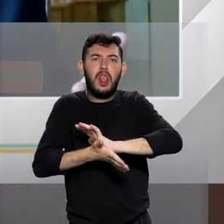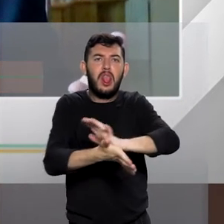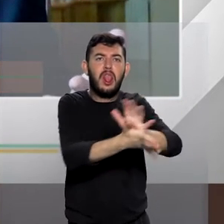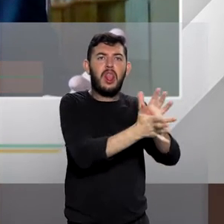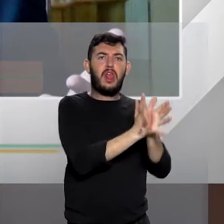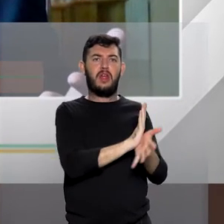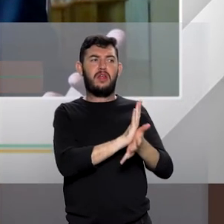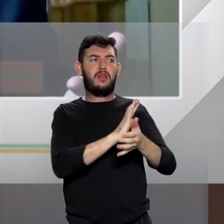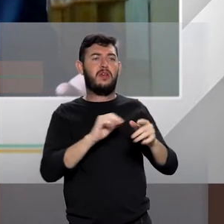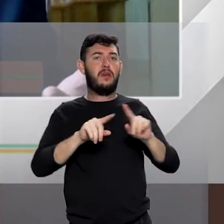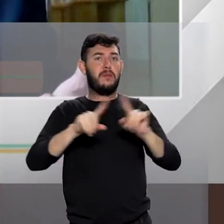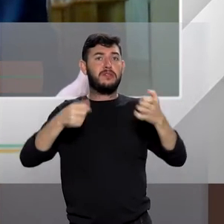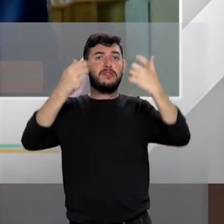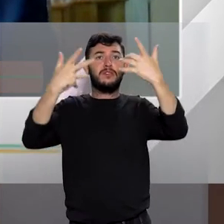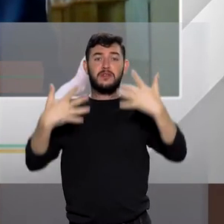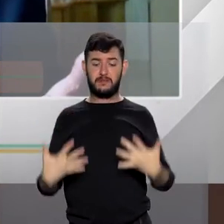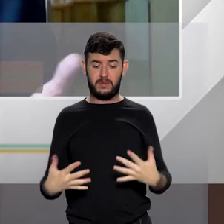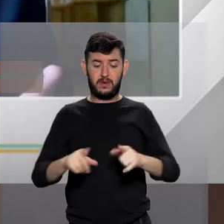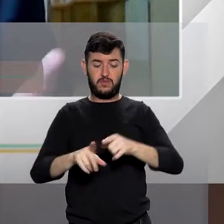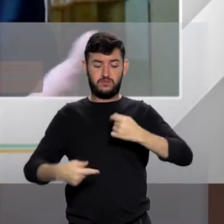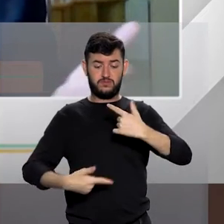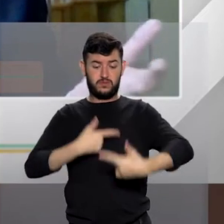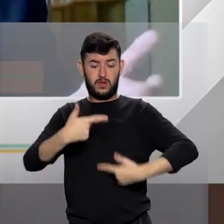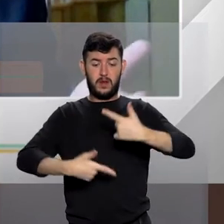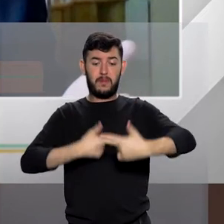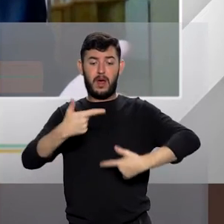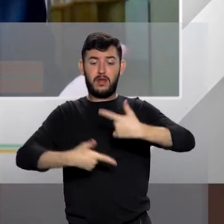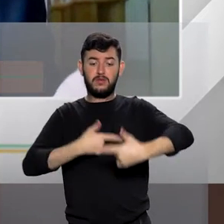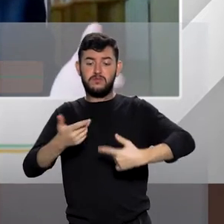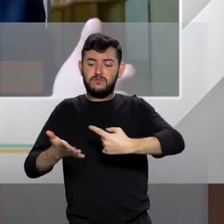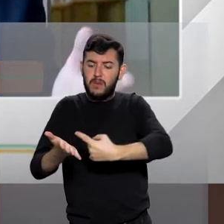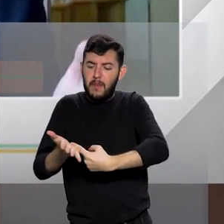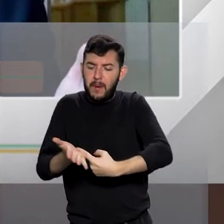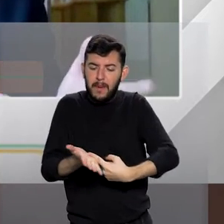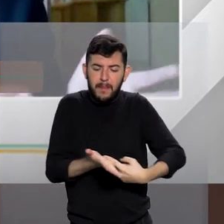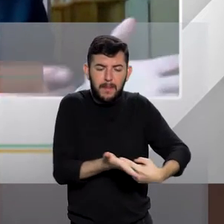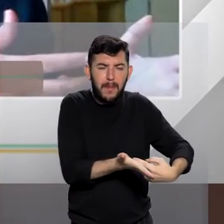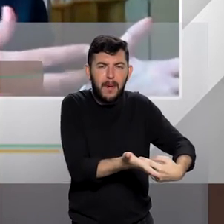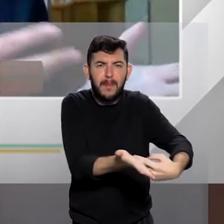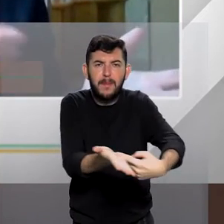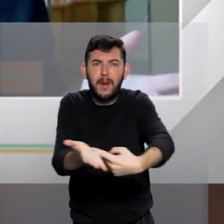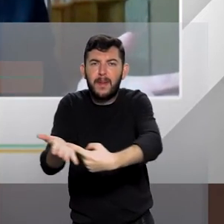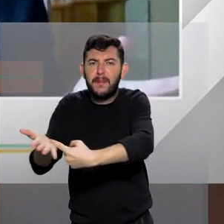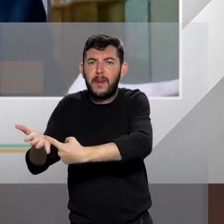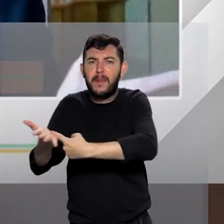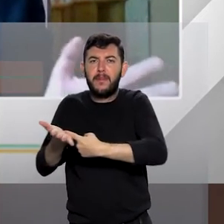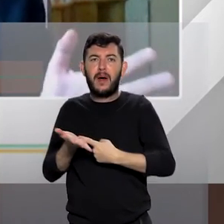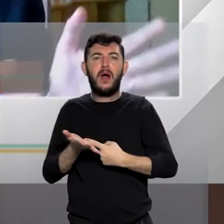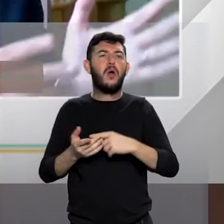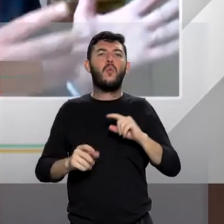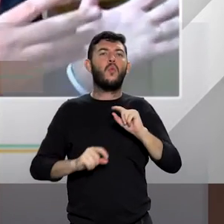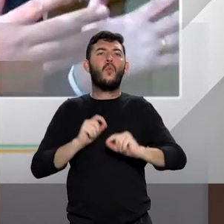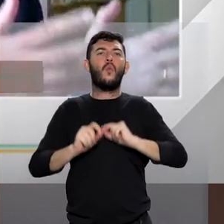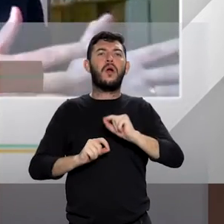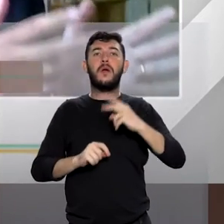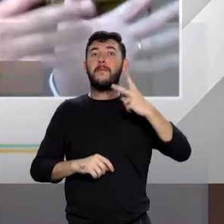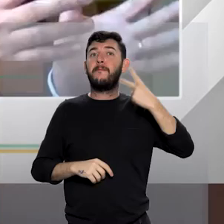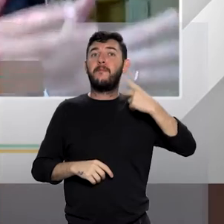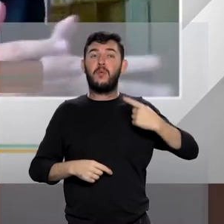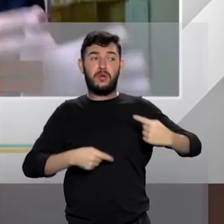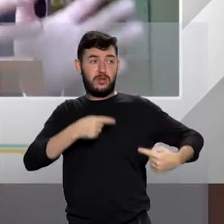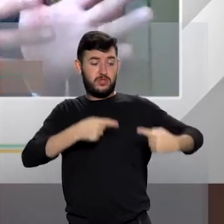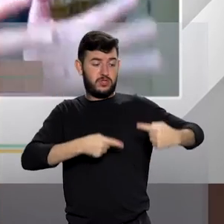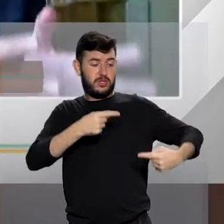atuação conjunta, uma articulação operacional entre todas as políticas públicas na área de